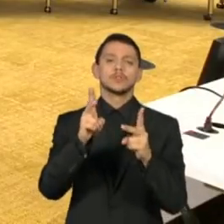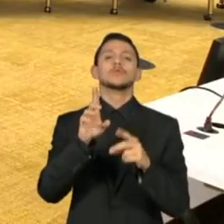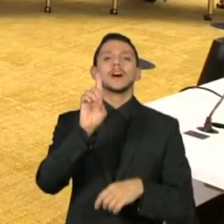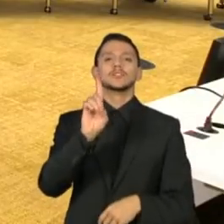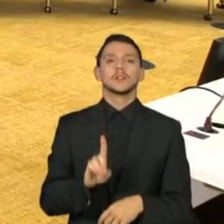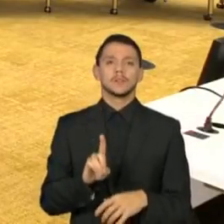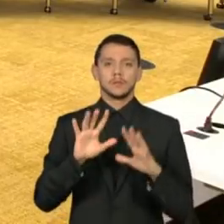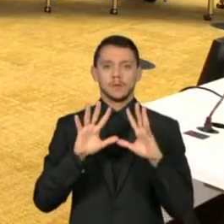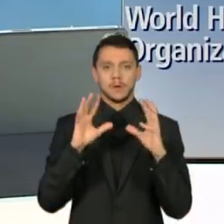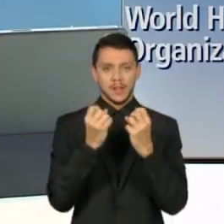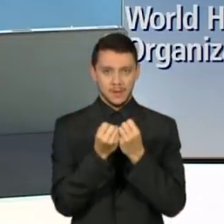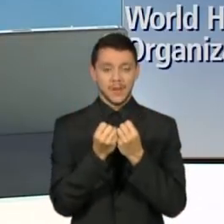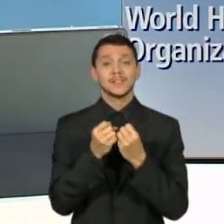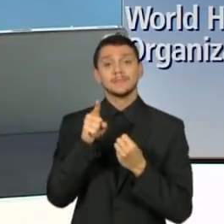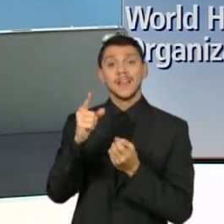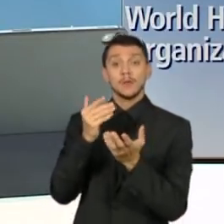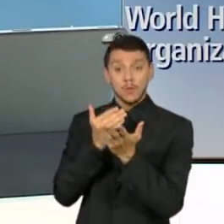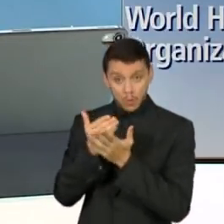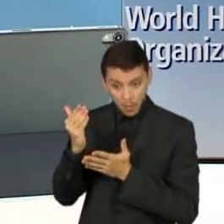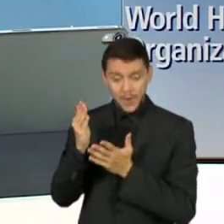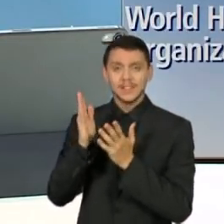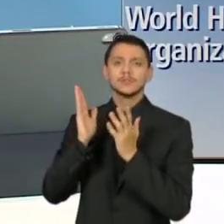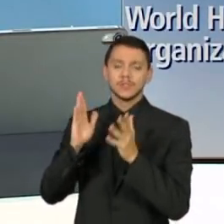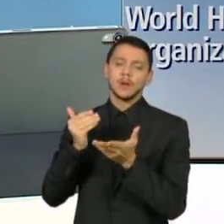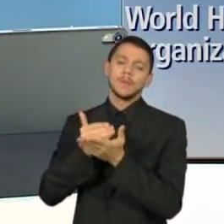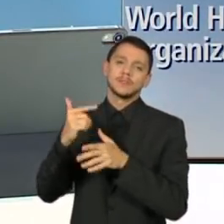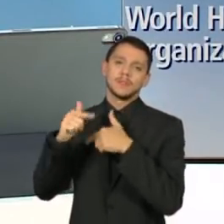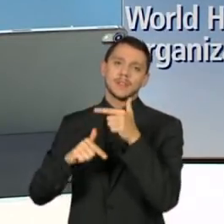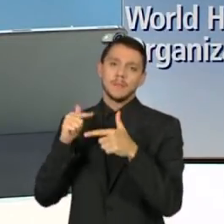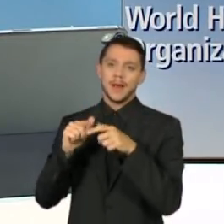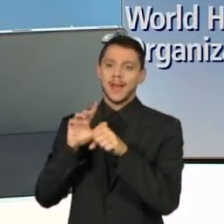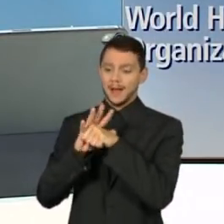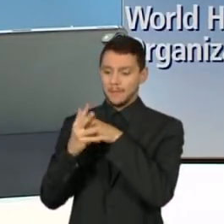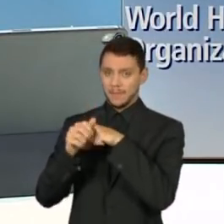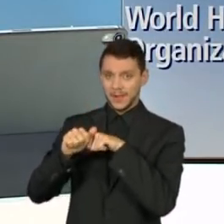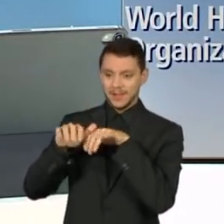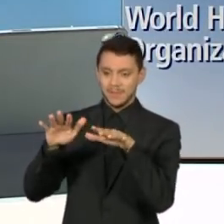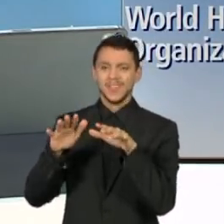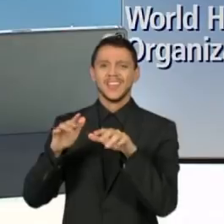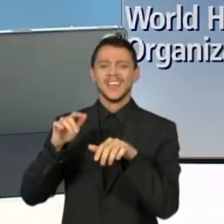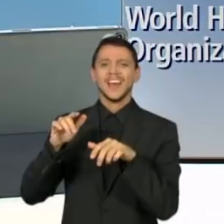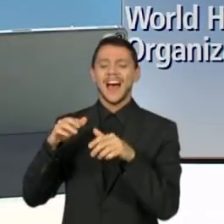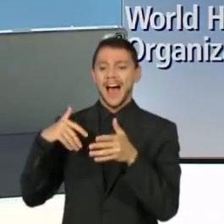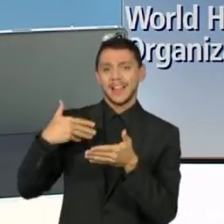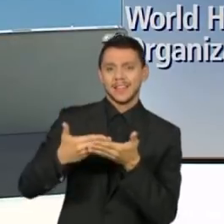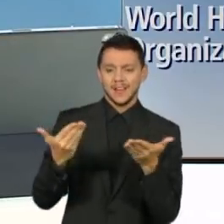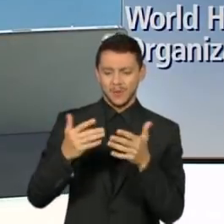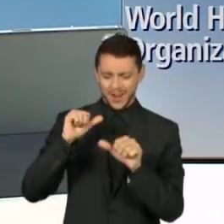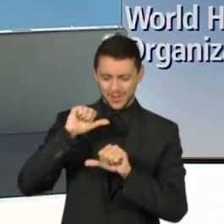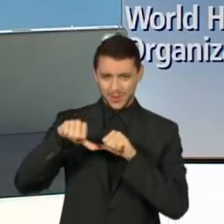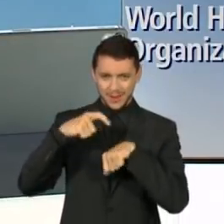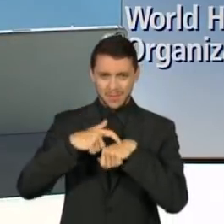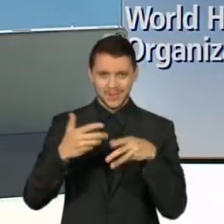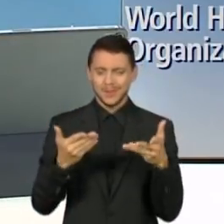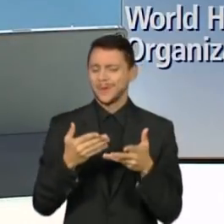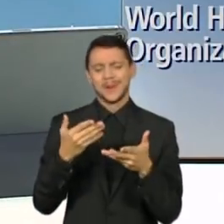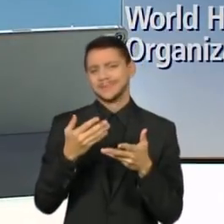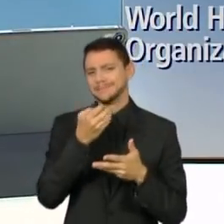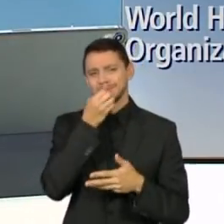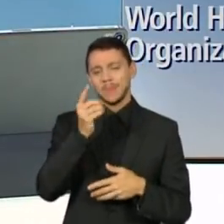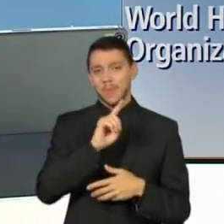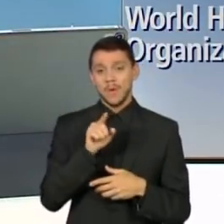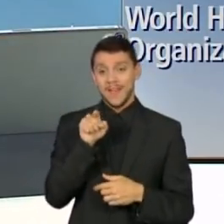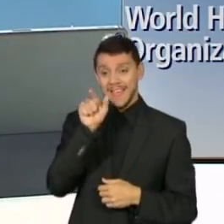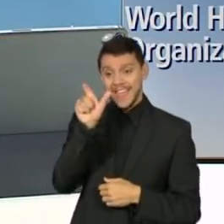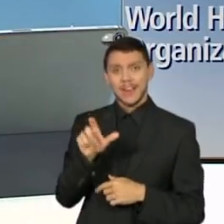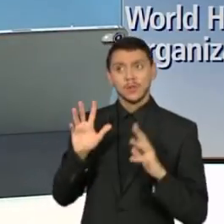pegou a pandemia desde o começo e trocá-lo agora poderia não ser o mais recomendável. Ele não é unanimidade,